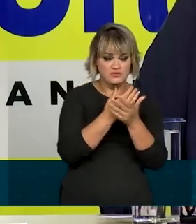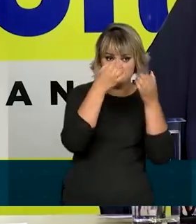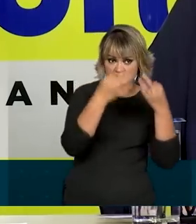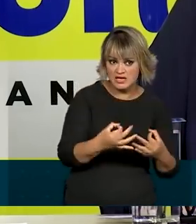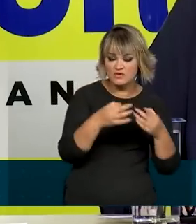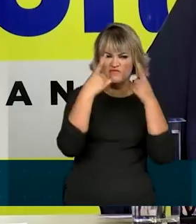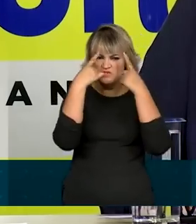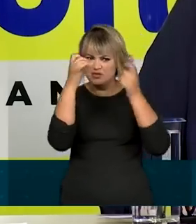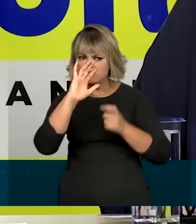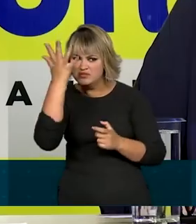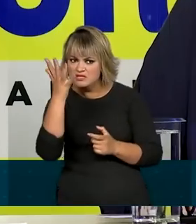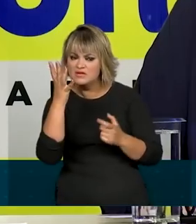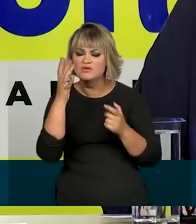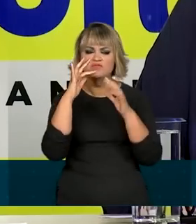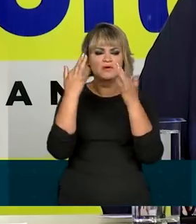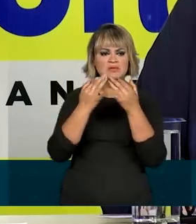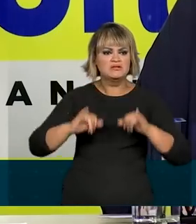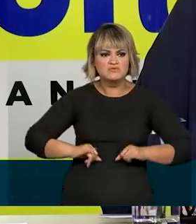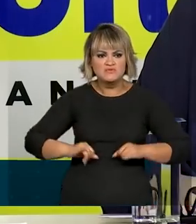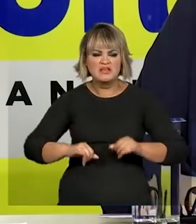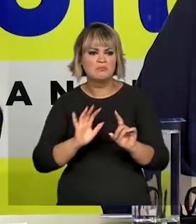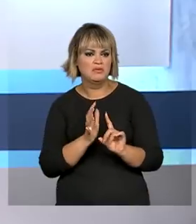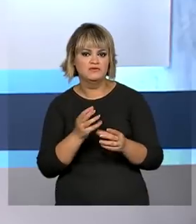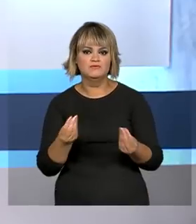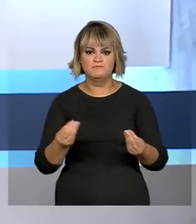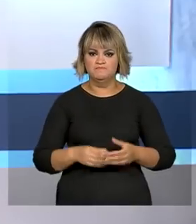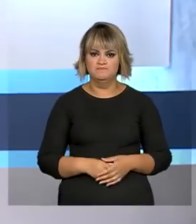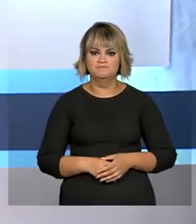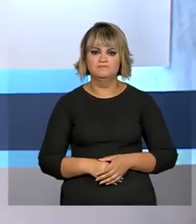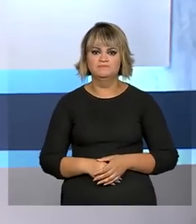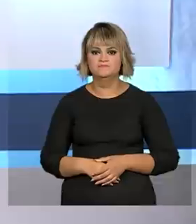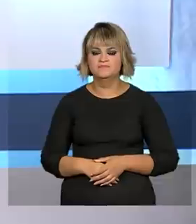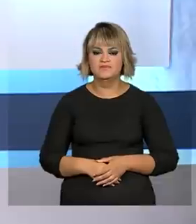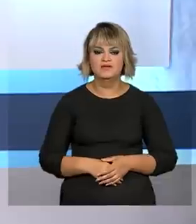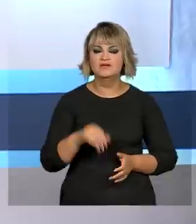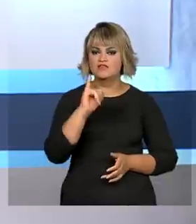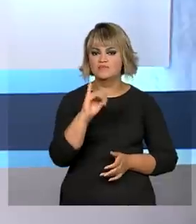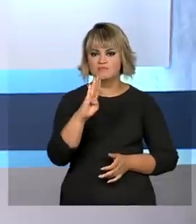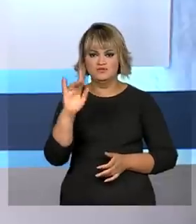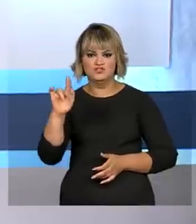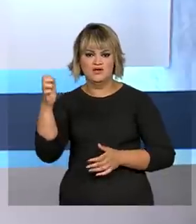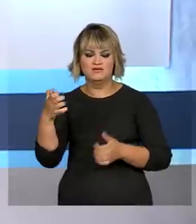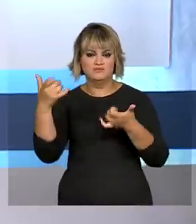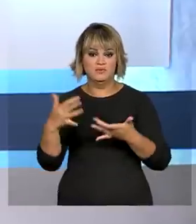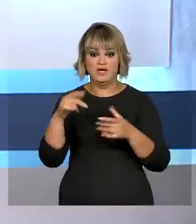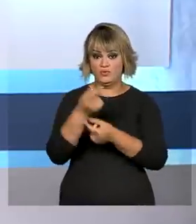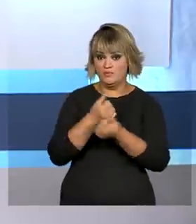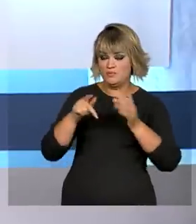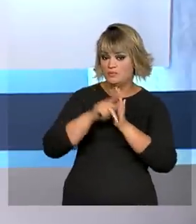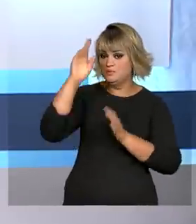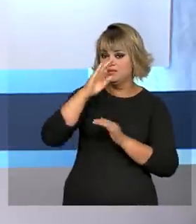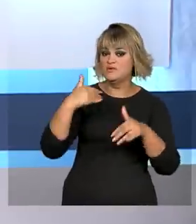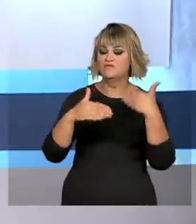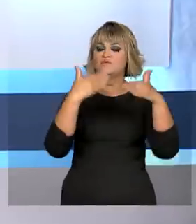se tem violência doméstica, familiar, pedofilia. Segundo o IBGE, a economia brasileira